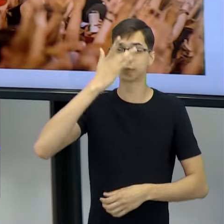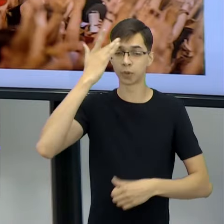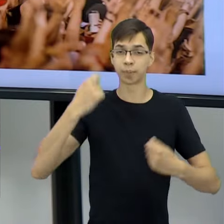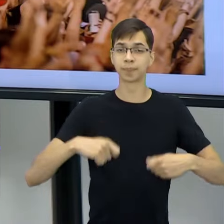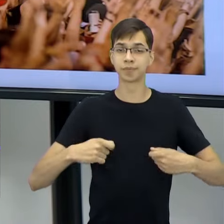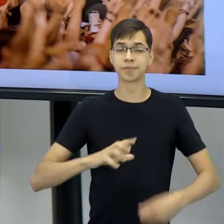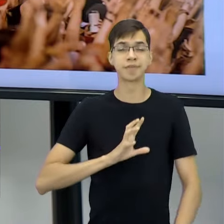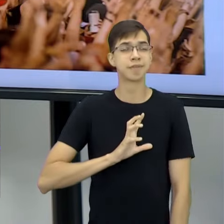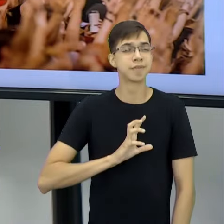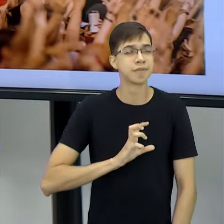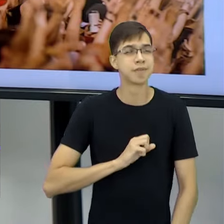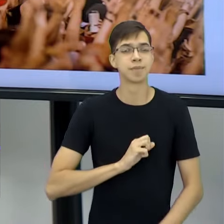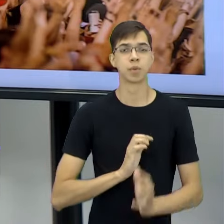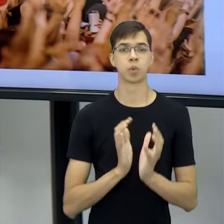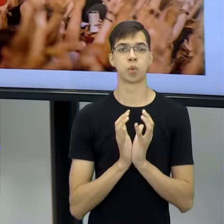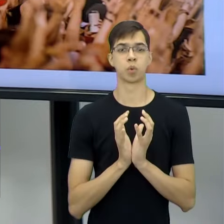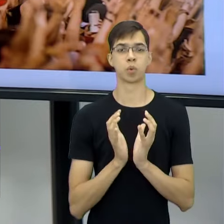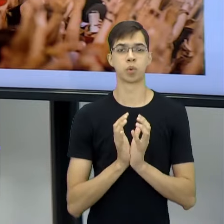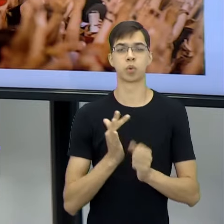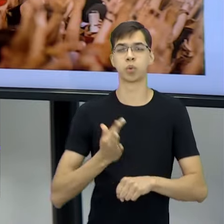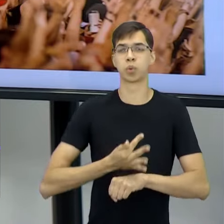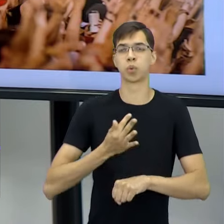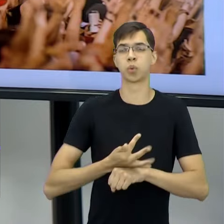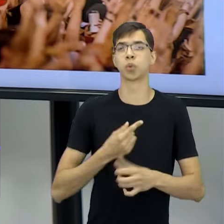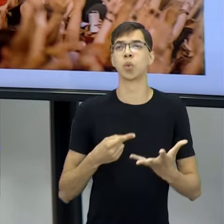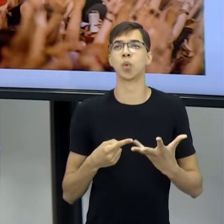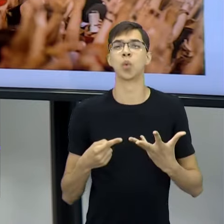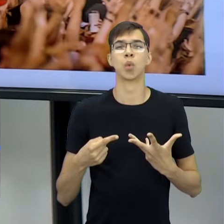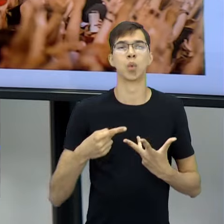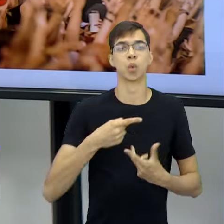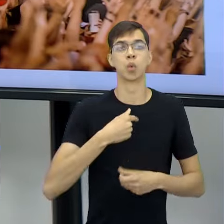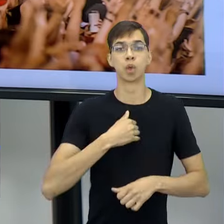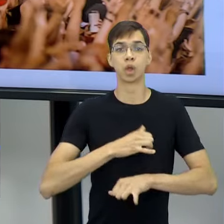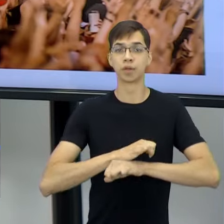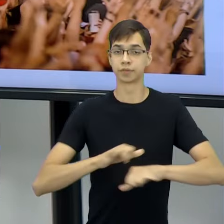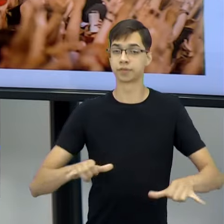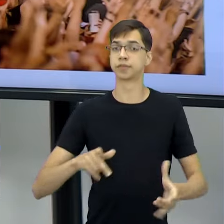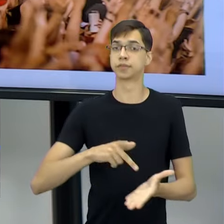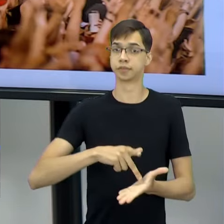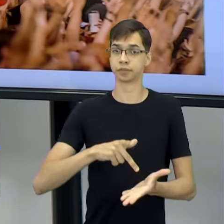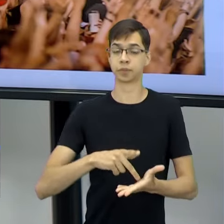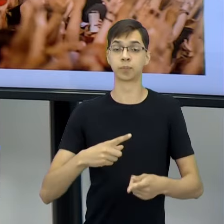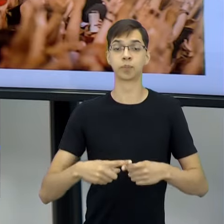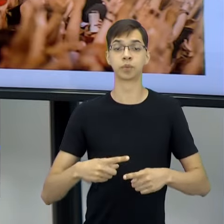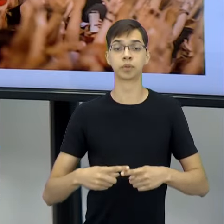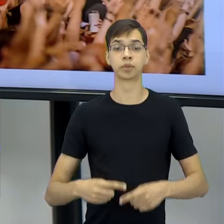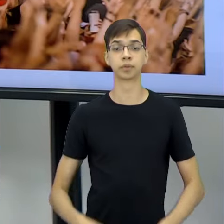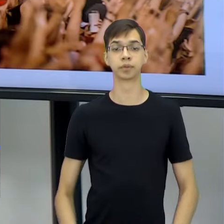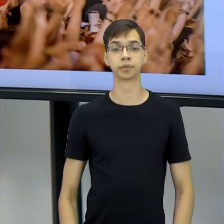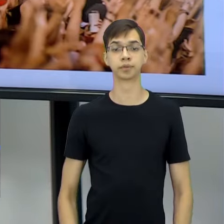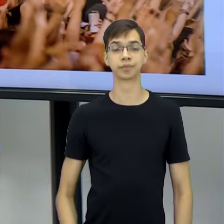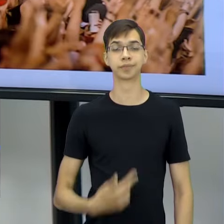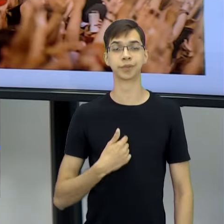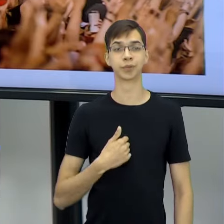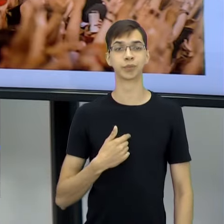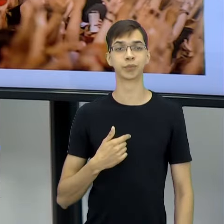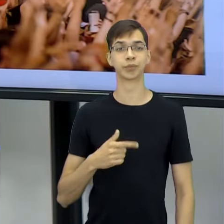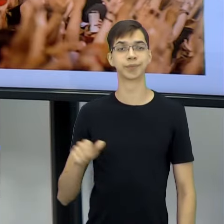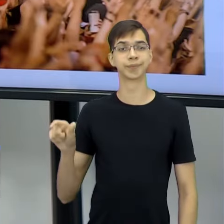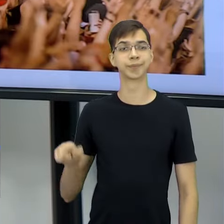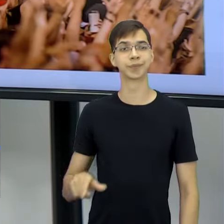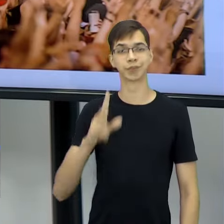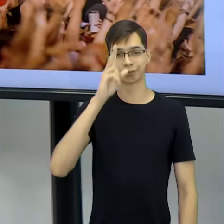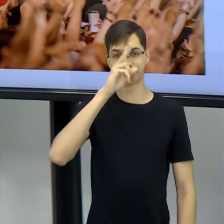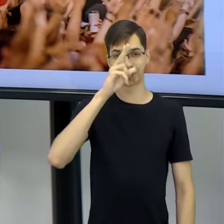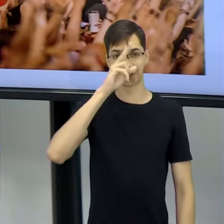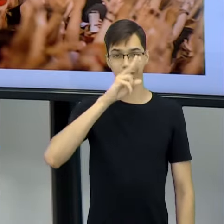para passar por tudo isso, né? Para passar por tudo isso. E eu devo falar, porque, assim, eu cortei personagem da história. Porque eu não fui sozinha, fui